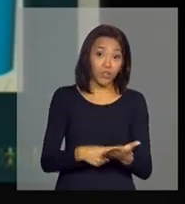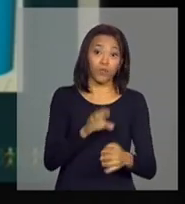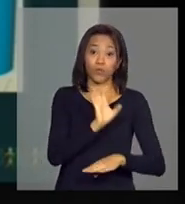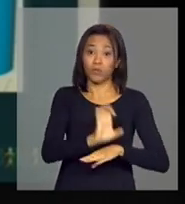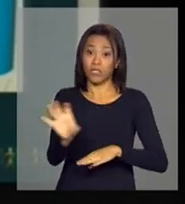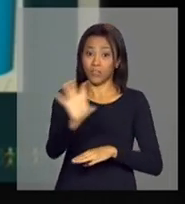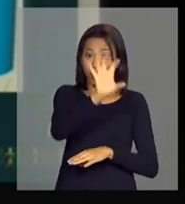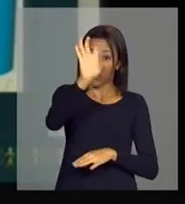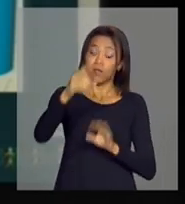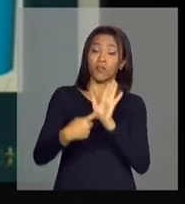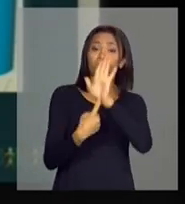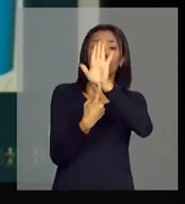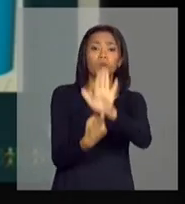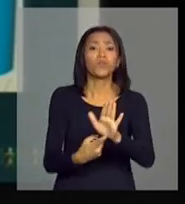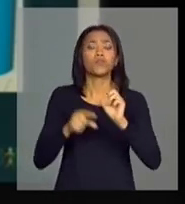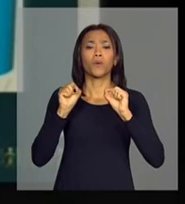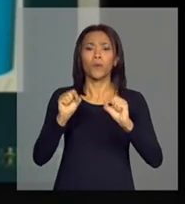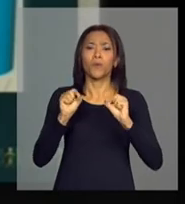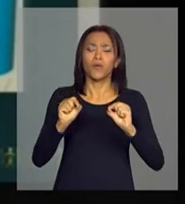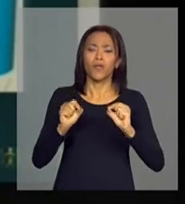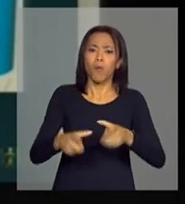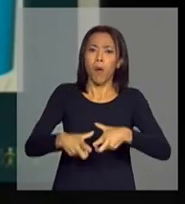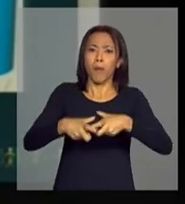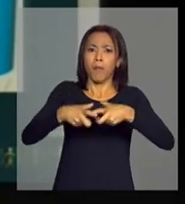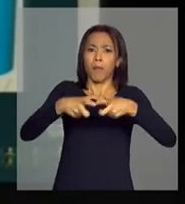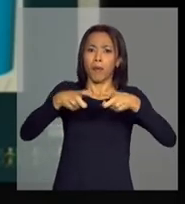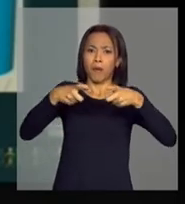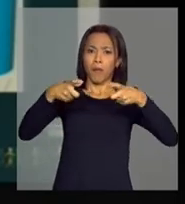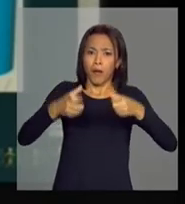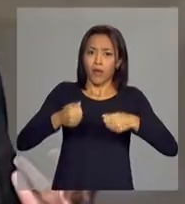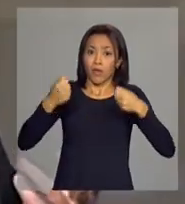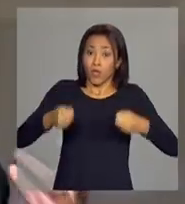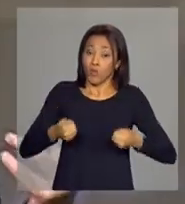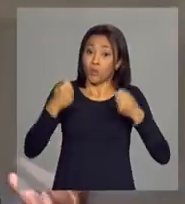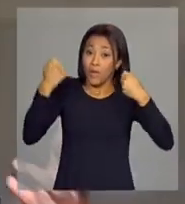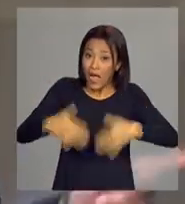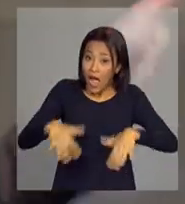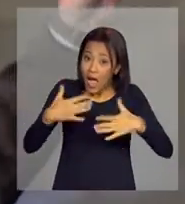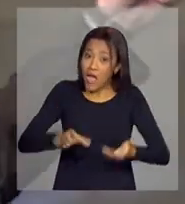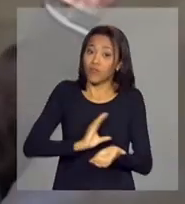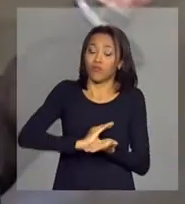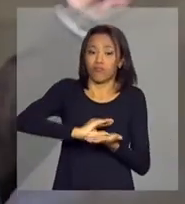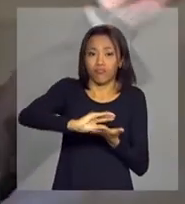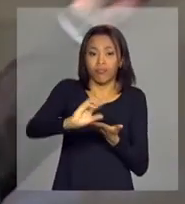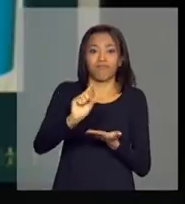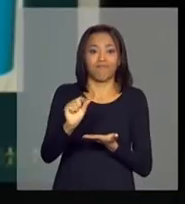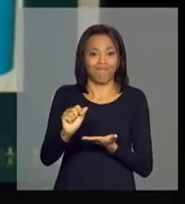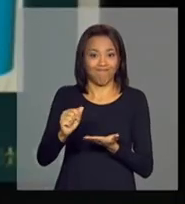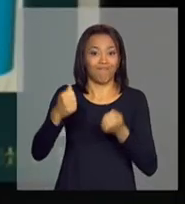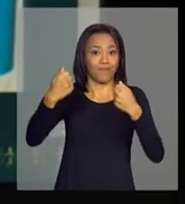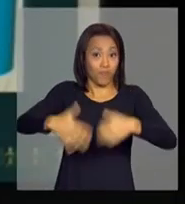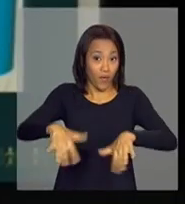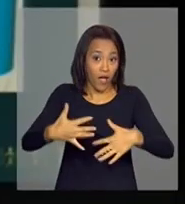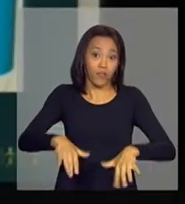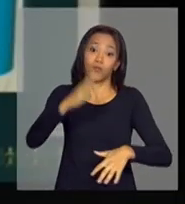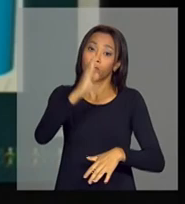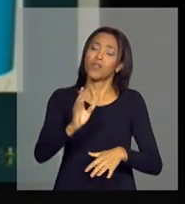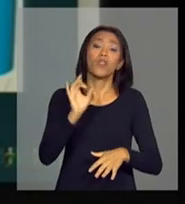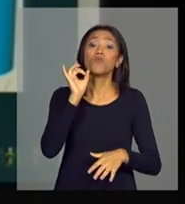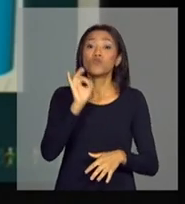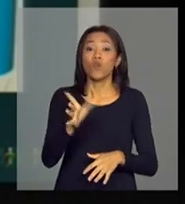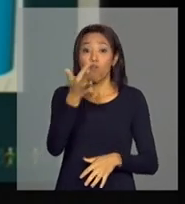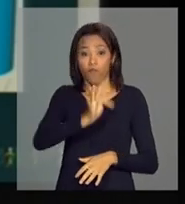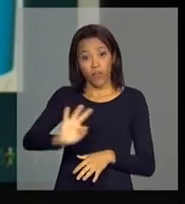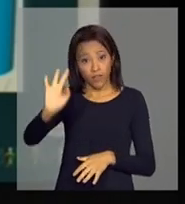concretamente no aumento importante do gasto público social do país. Esse gasto não se refere apenas aos gastos